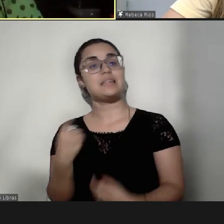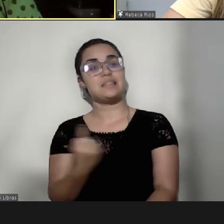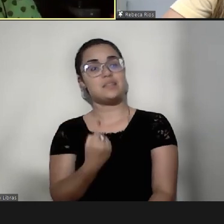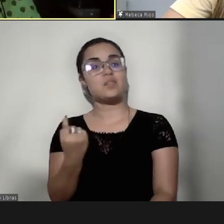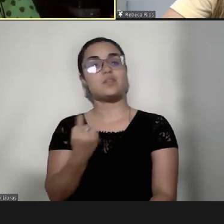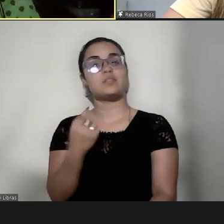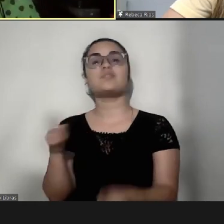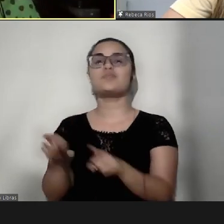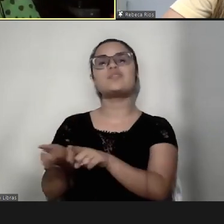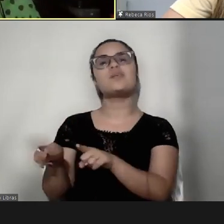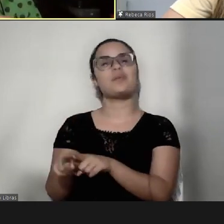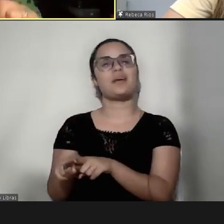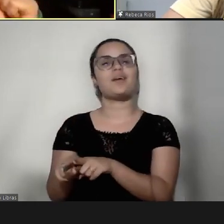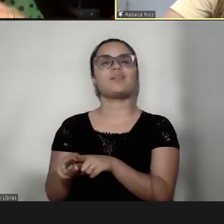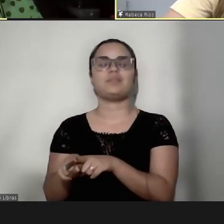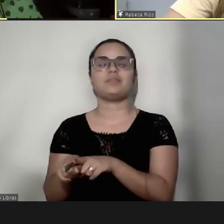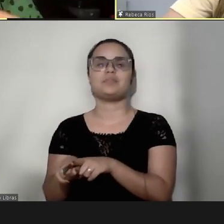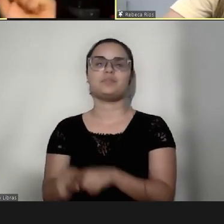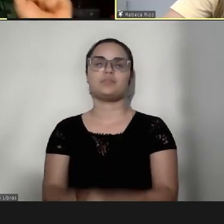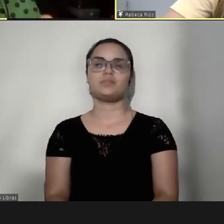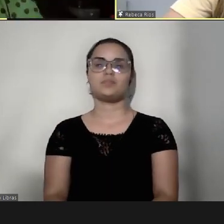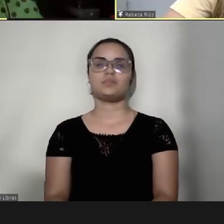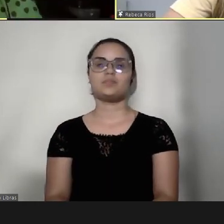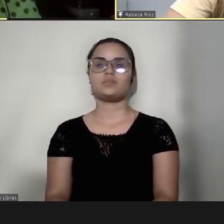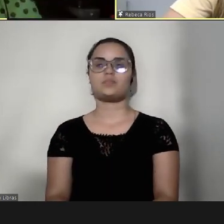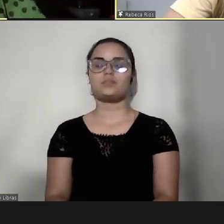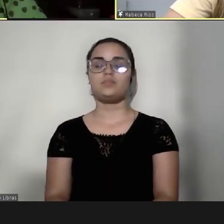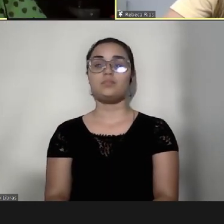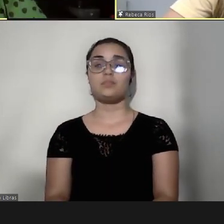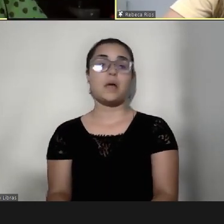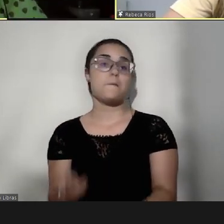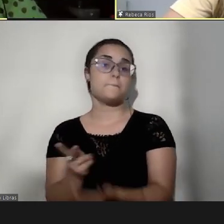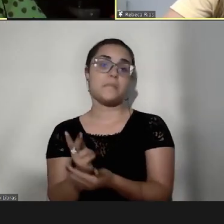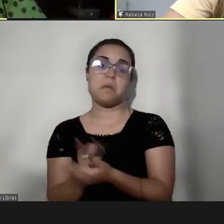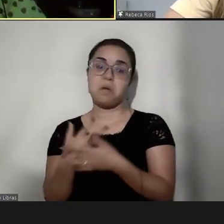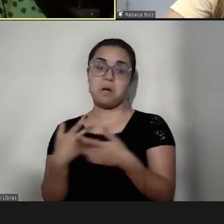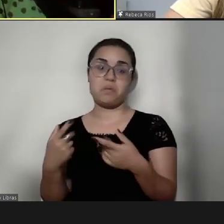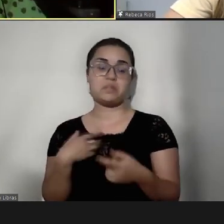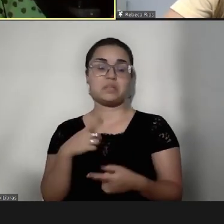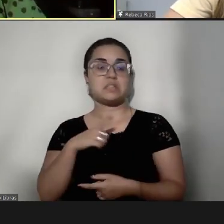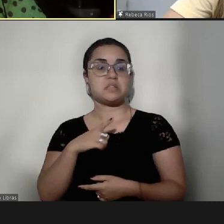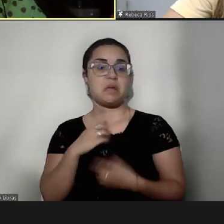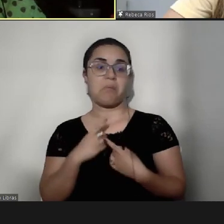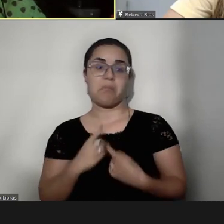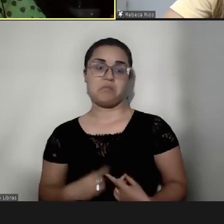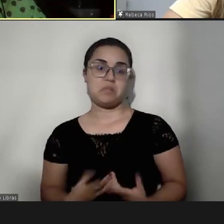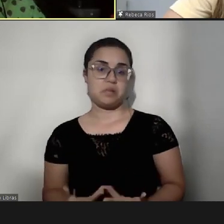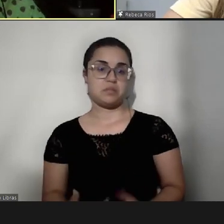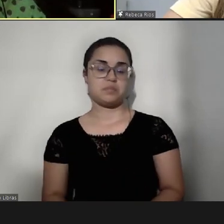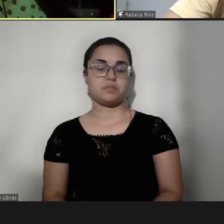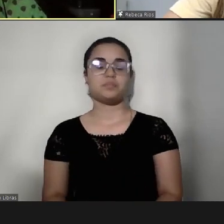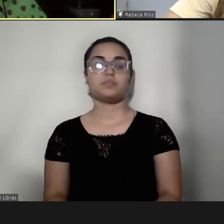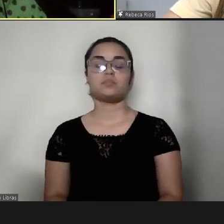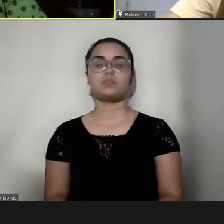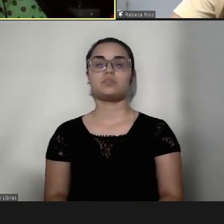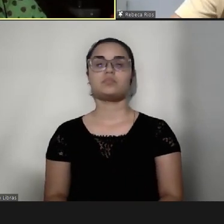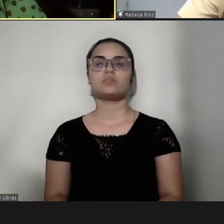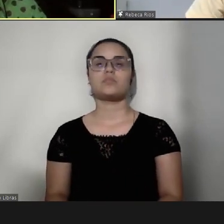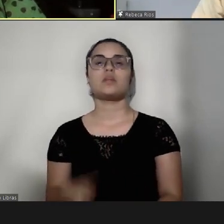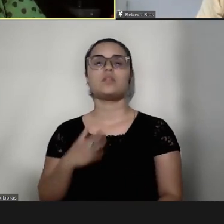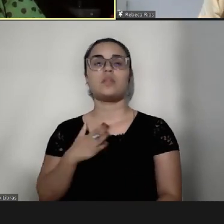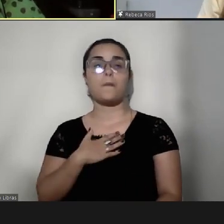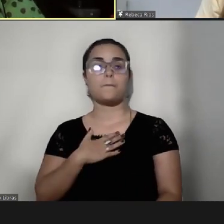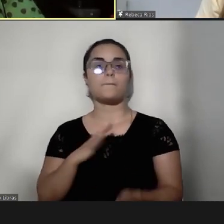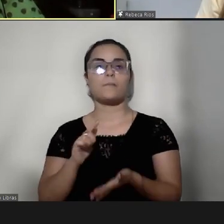excluídos e sozinhos quanto a criança que tem síndrome de Down. então, o meu papel